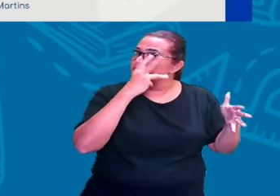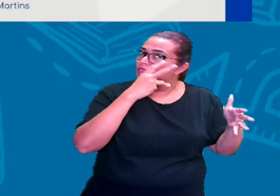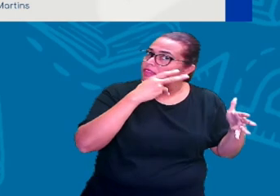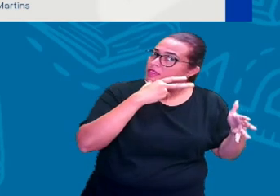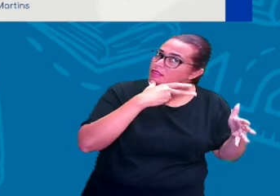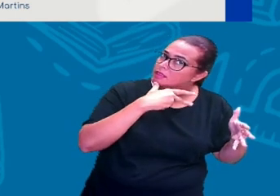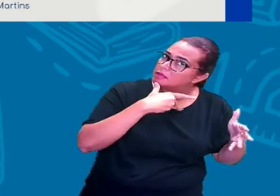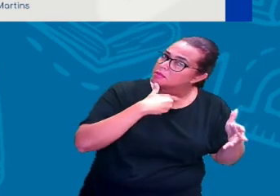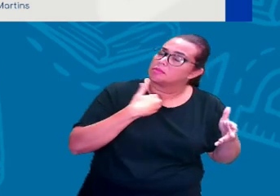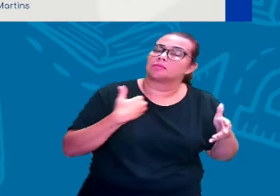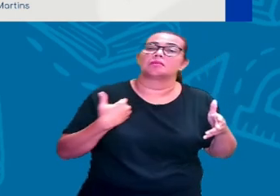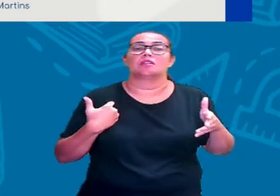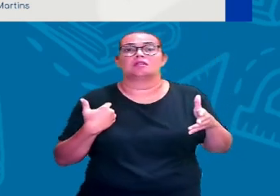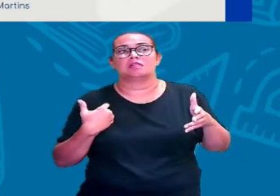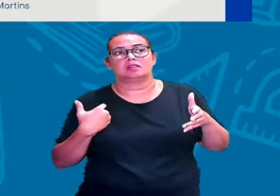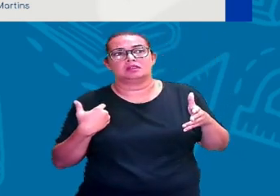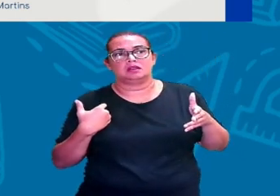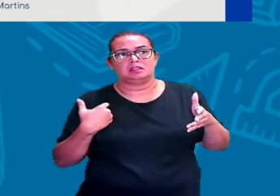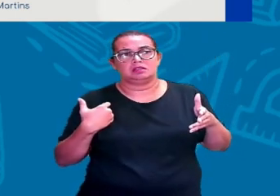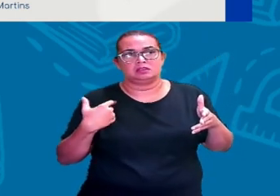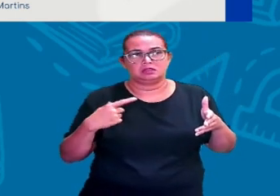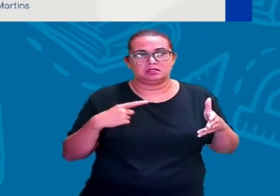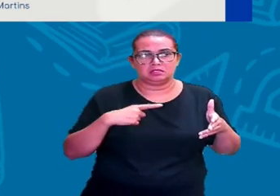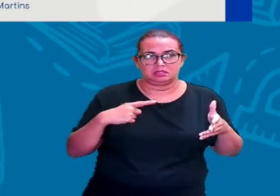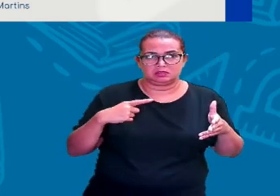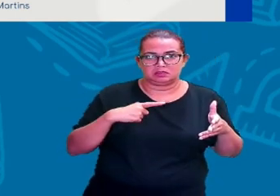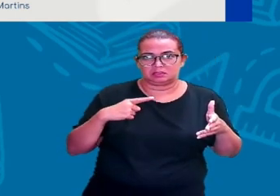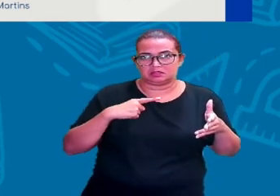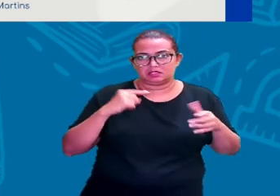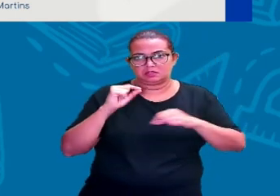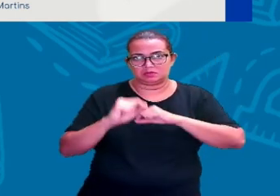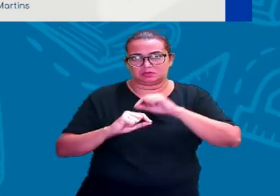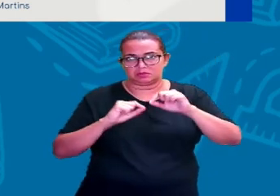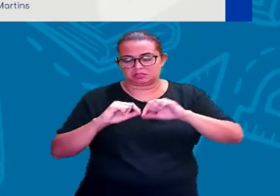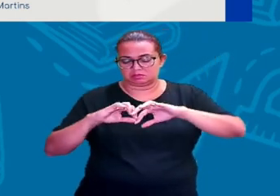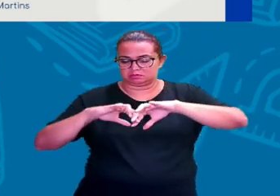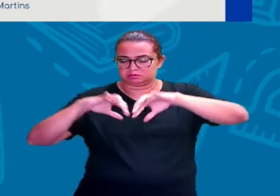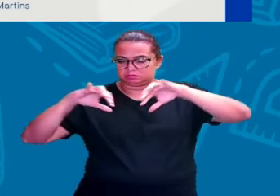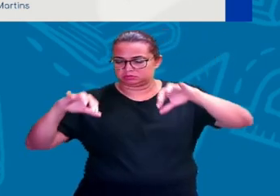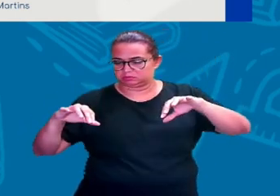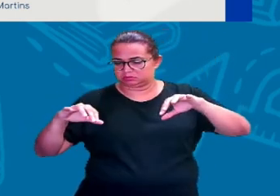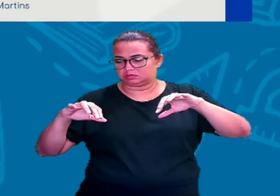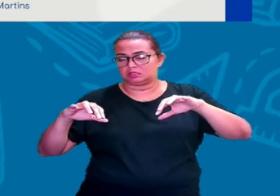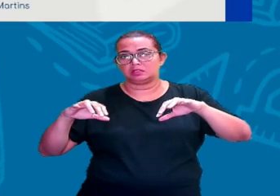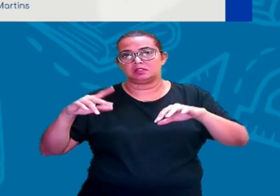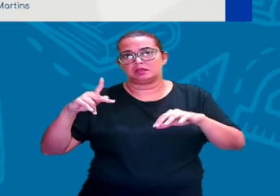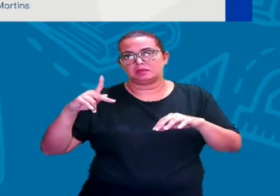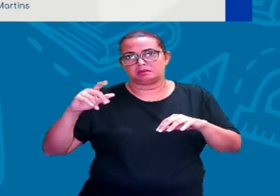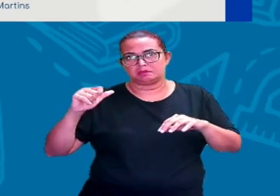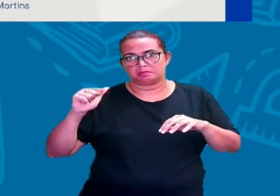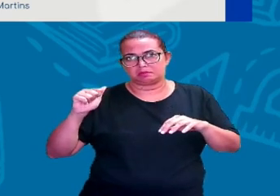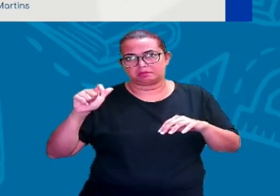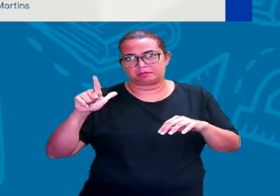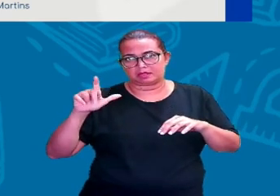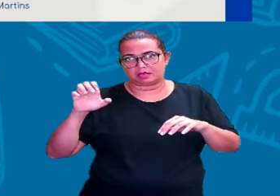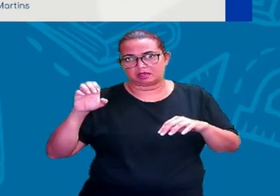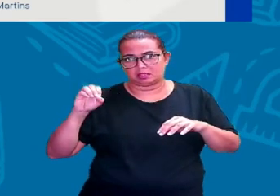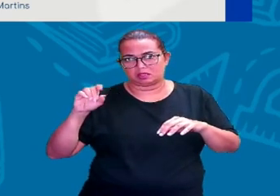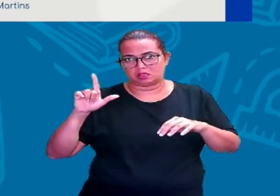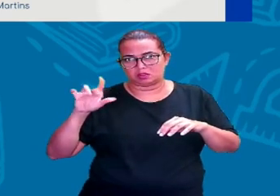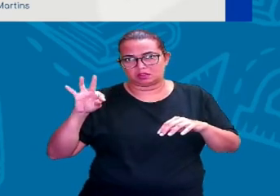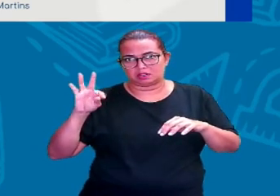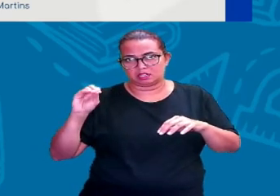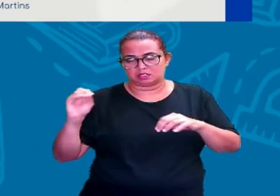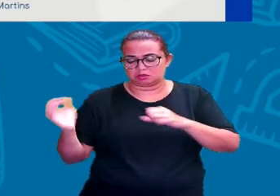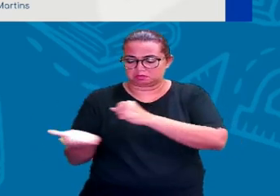Da sociedade humana sendo dividido em dois momentos. E aí, tem o paleolítico inferior, que foi o mais inicial, e